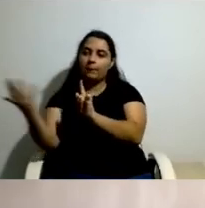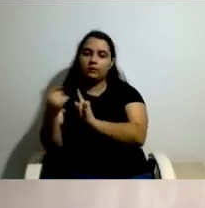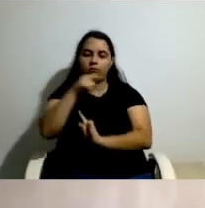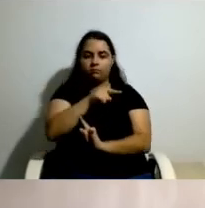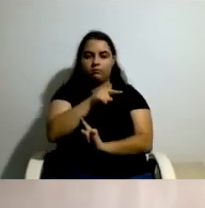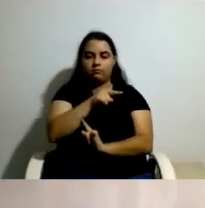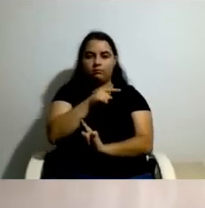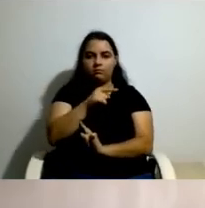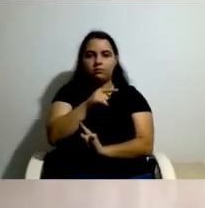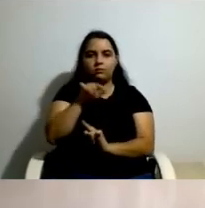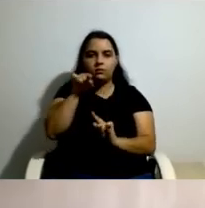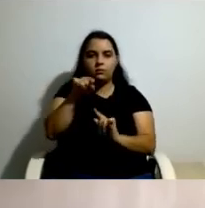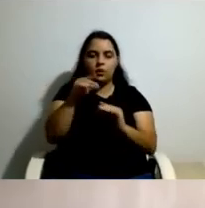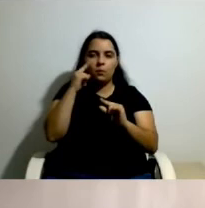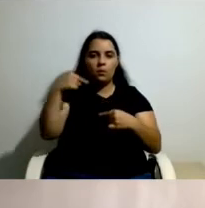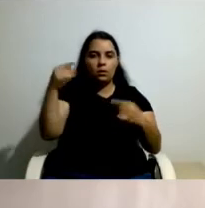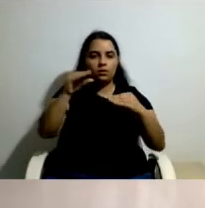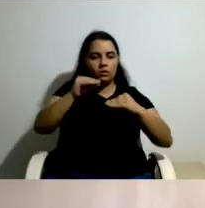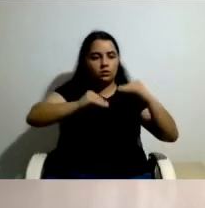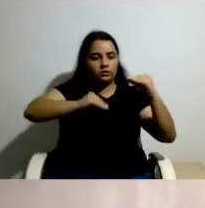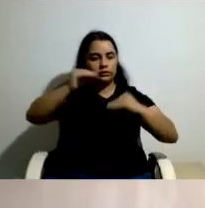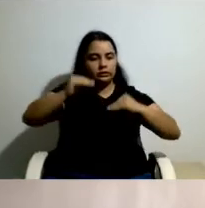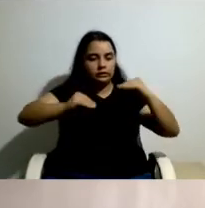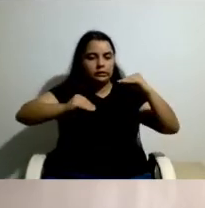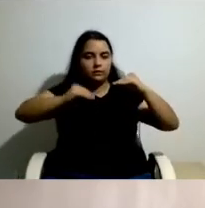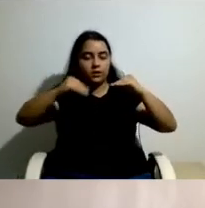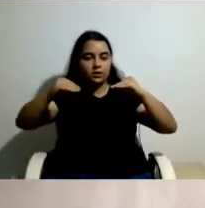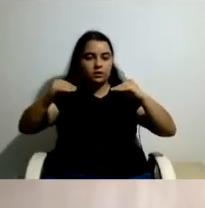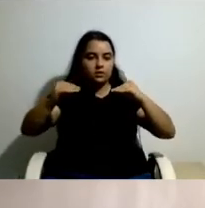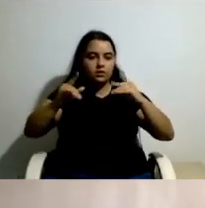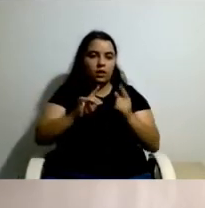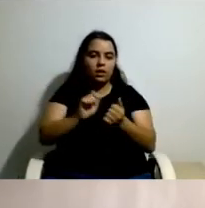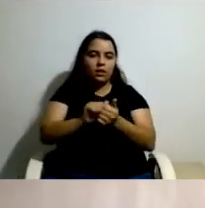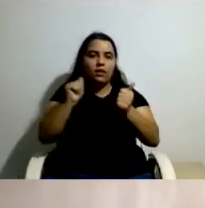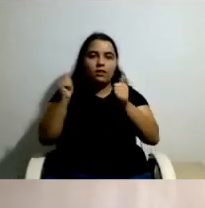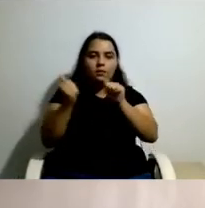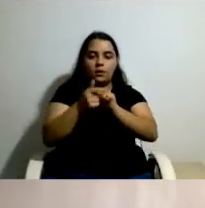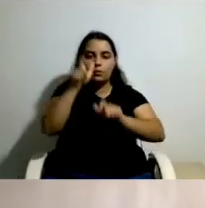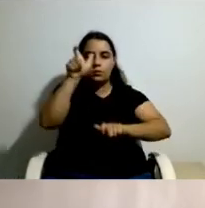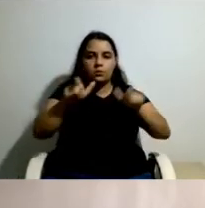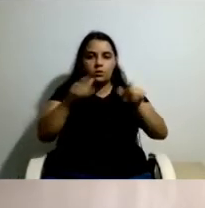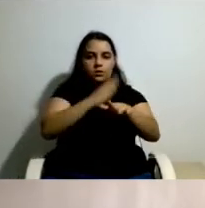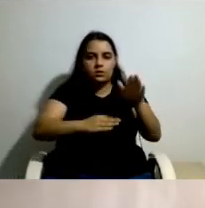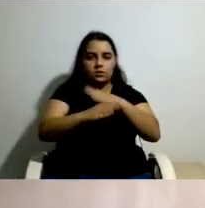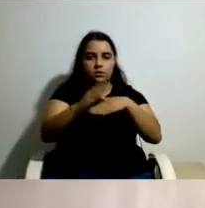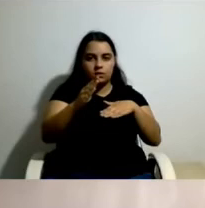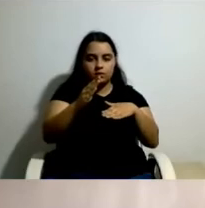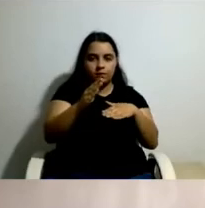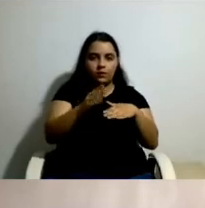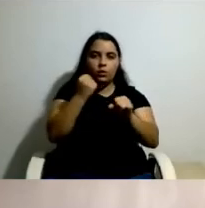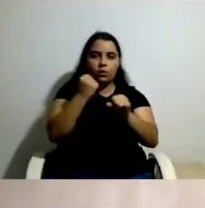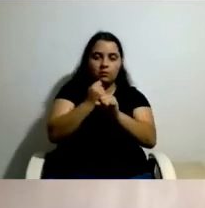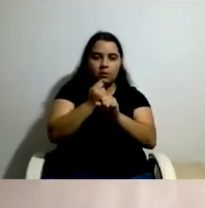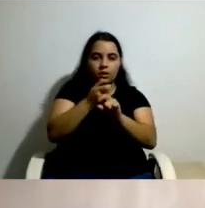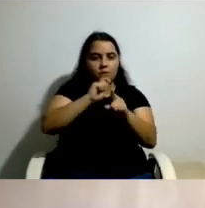muito flexível e adaptável às necessidades da pessoa com deficiência, deficiência, implica um trabalho personalizado de corpo com necessidades das pessoas com deficiência